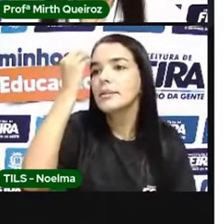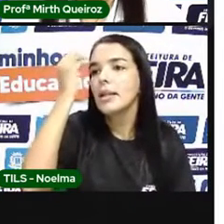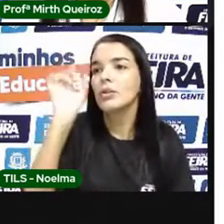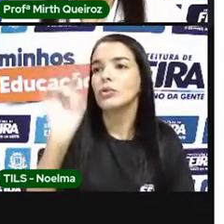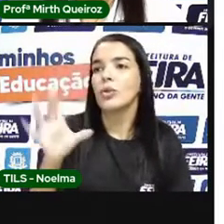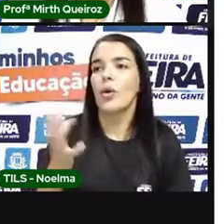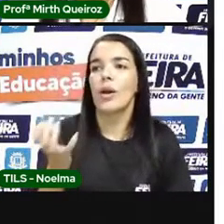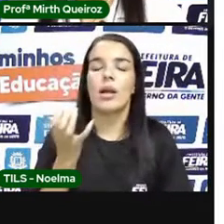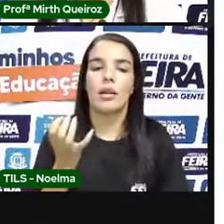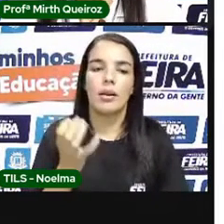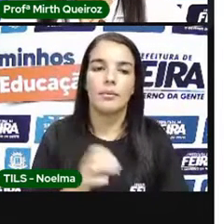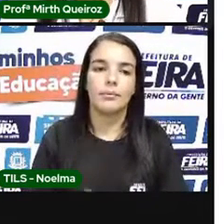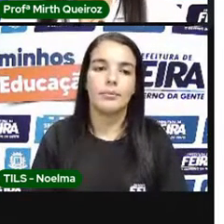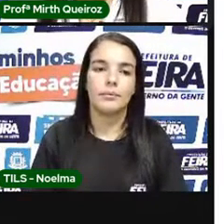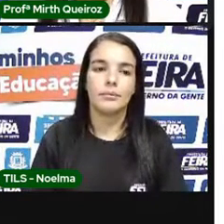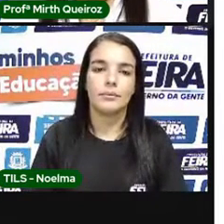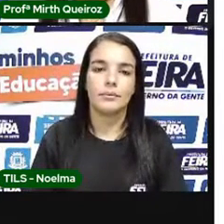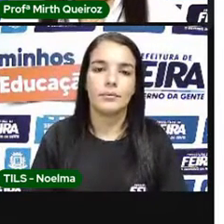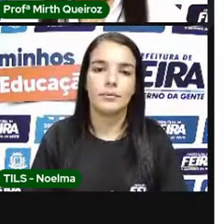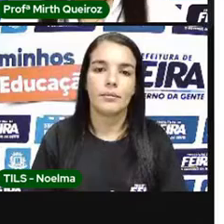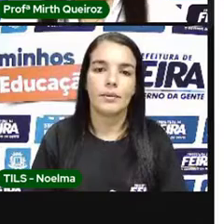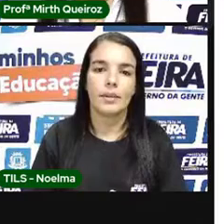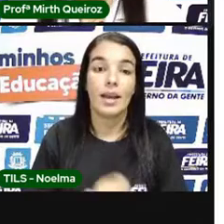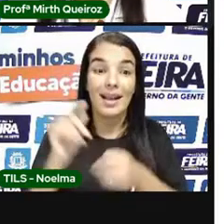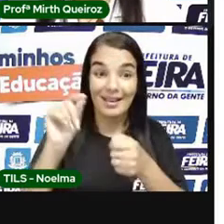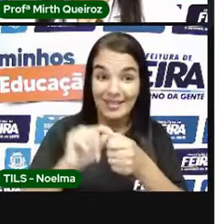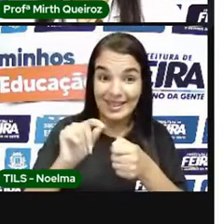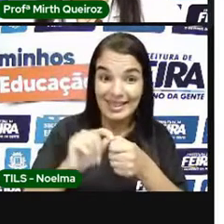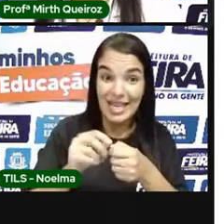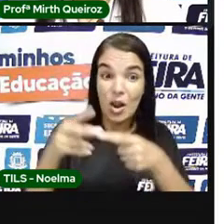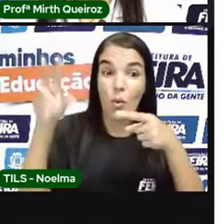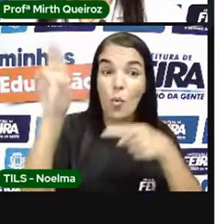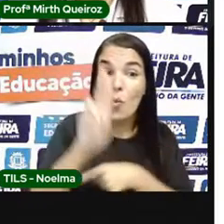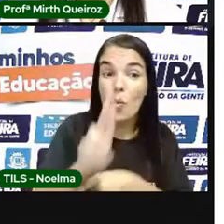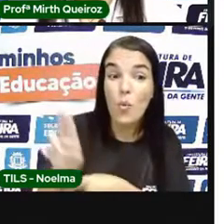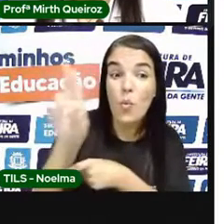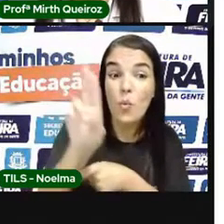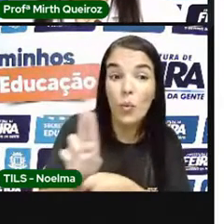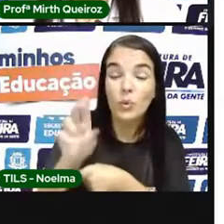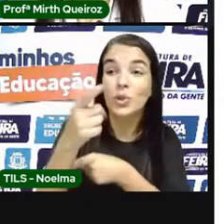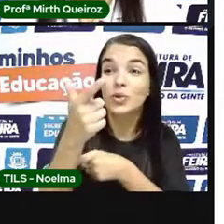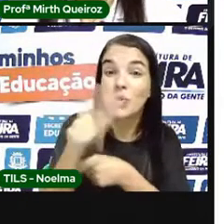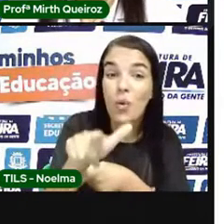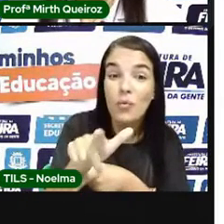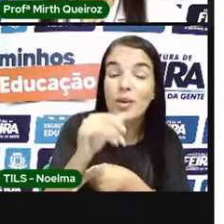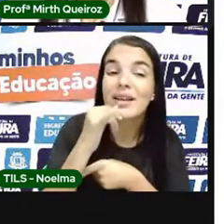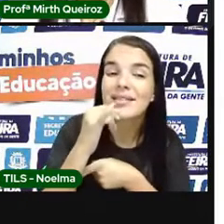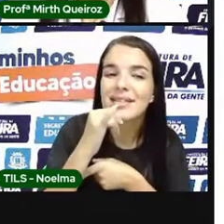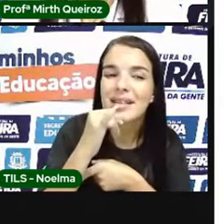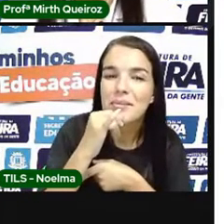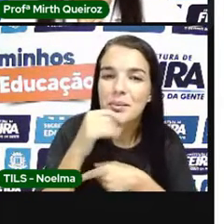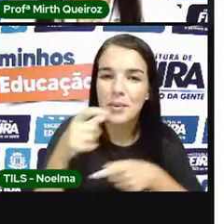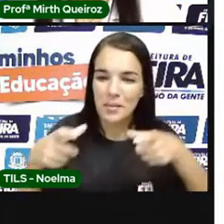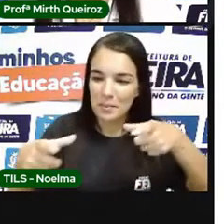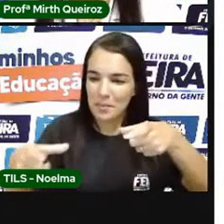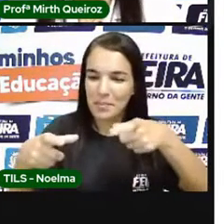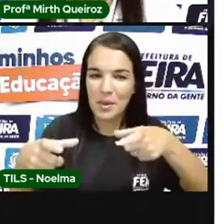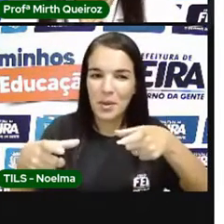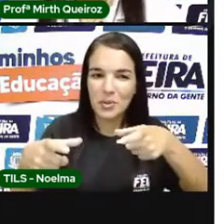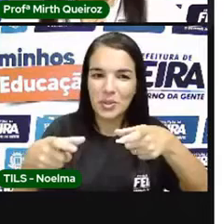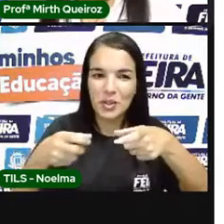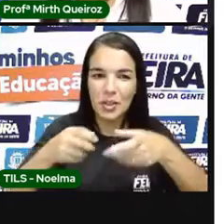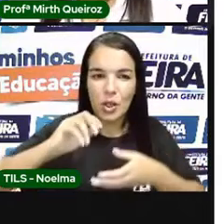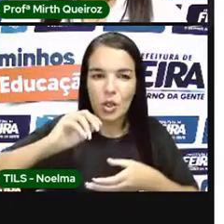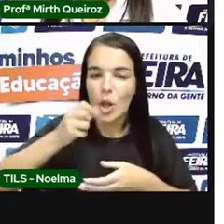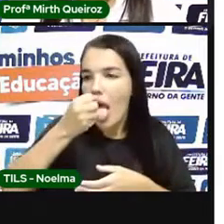Querer Té? Reaproveitar Por exemplo É um potezinho De sorvete Eu posso reaproveitar Para